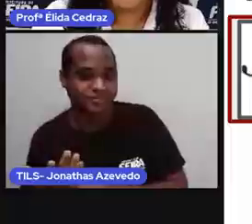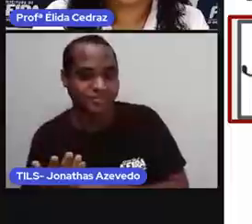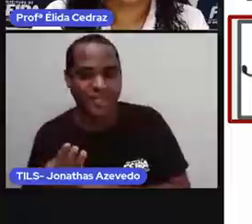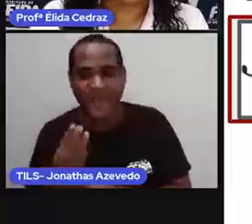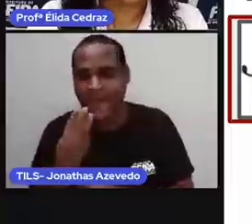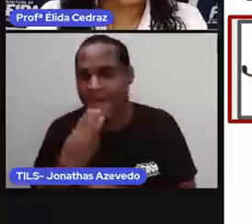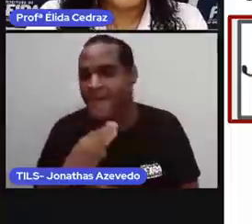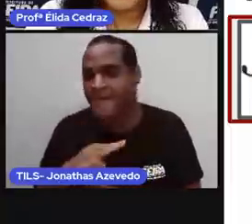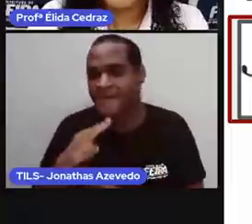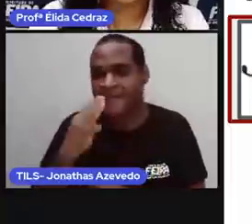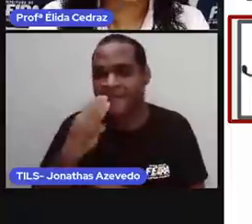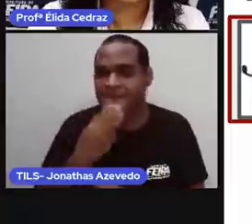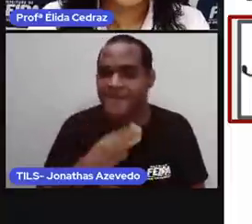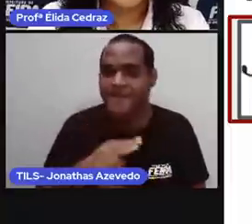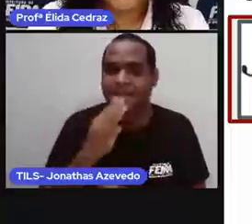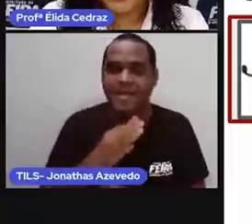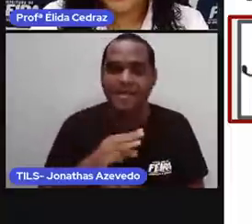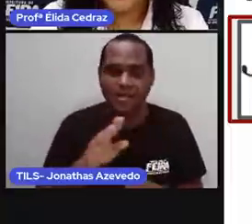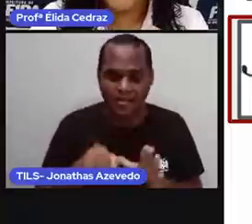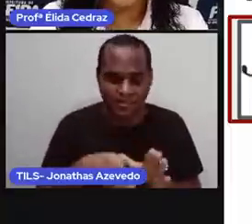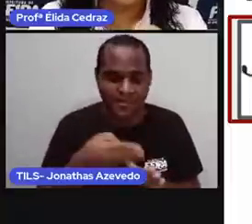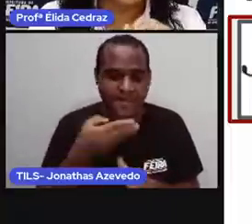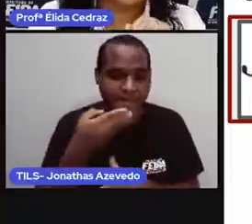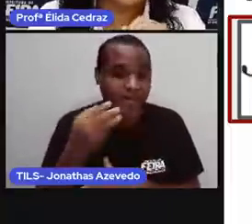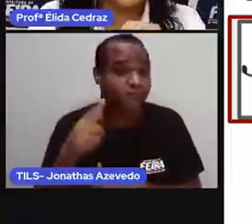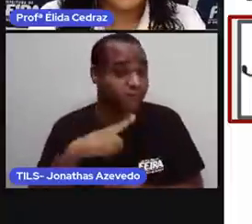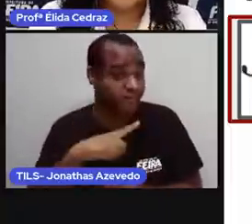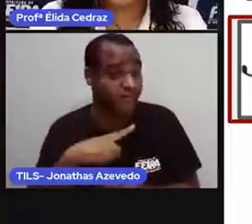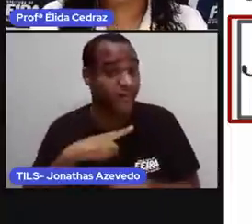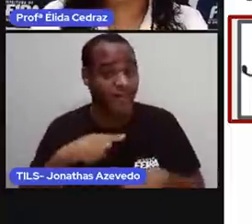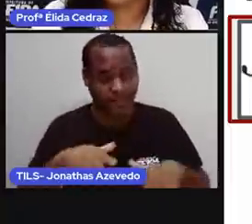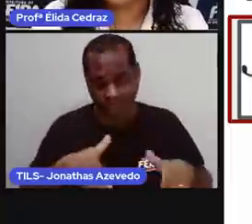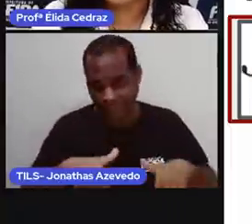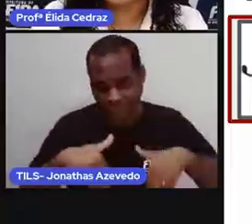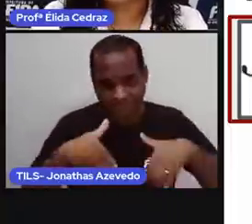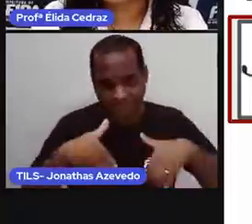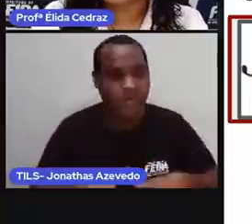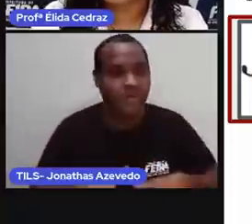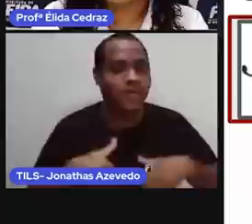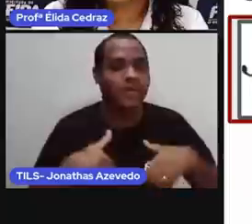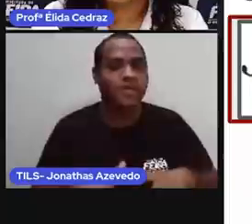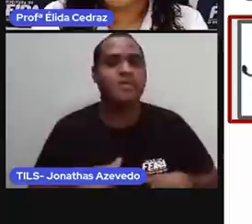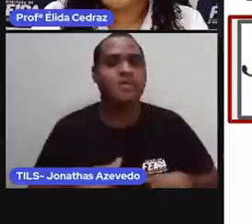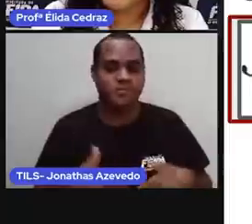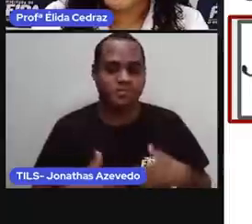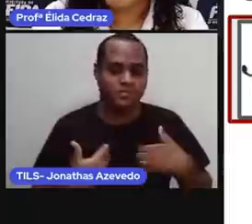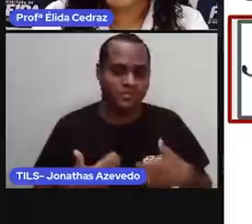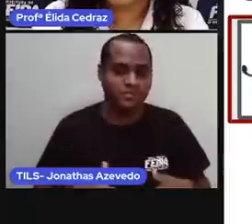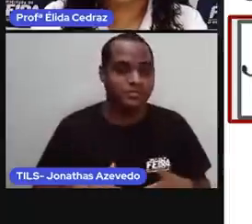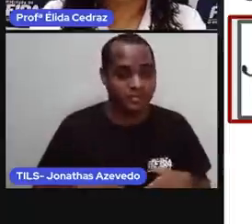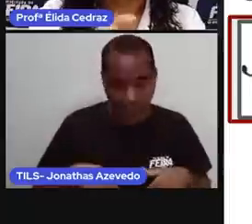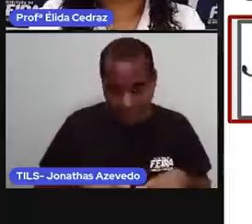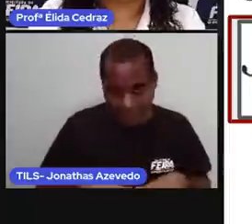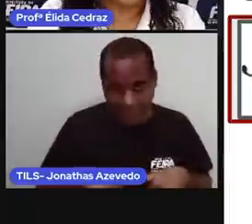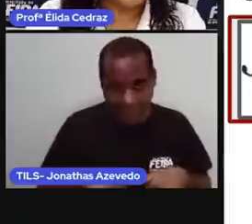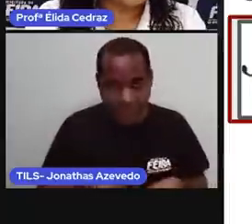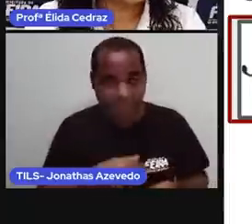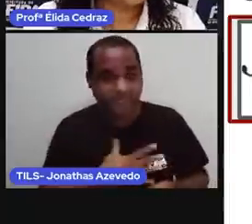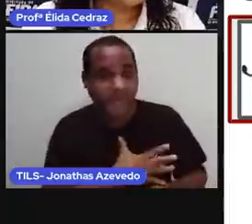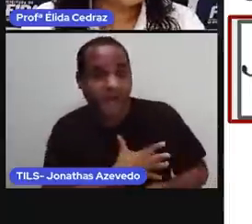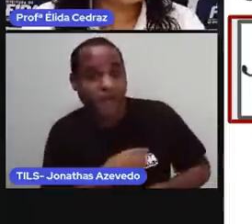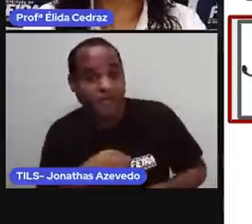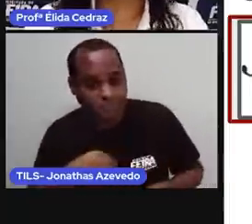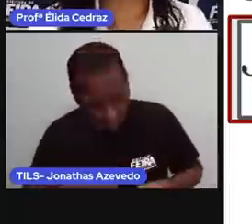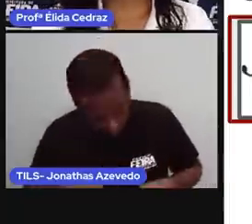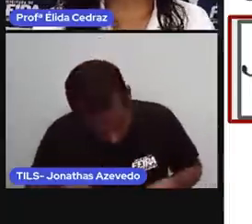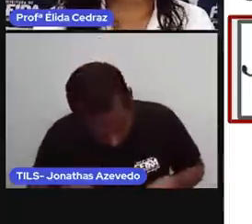animal, assim, que tenha um canguru. A cangurua carrega o seu filhote para onde ela vai. E os